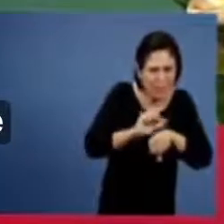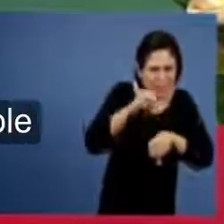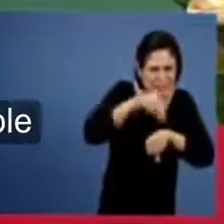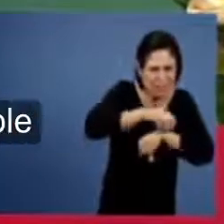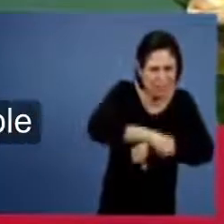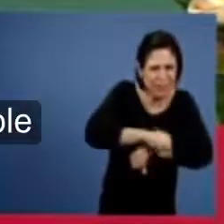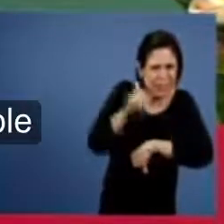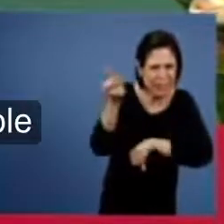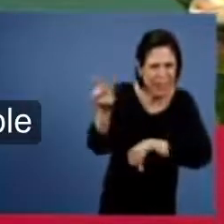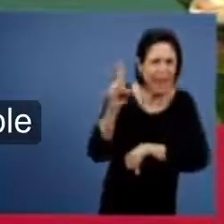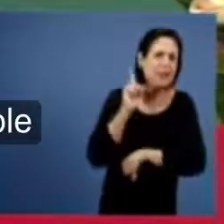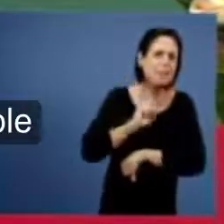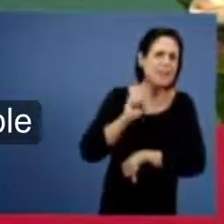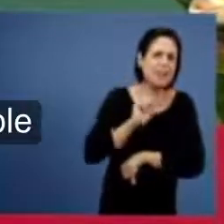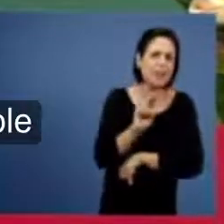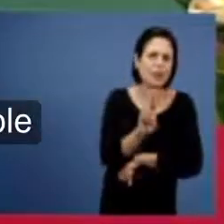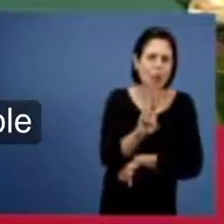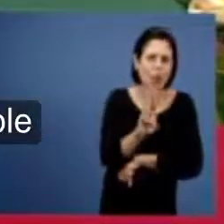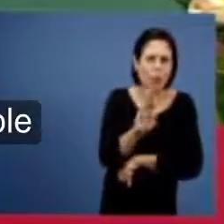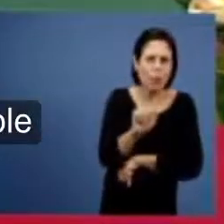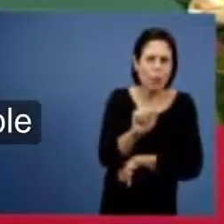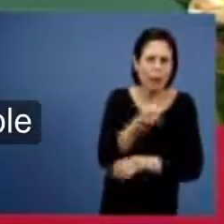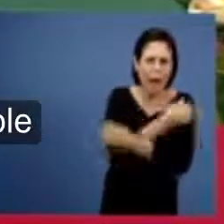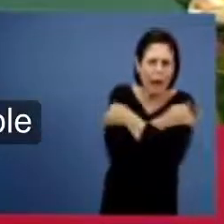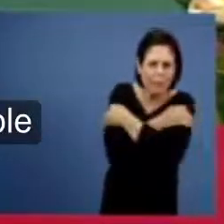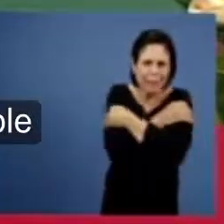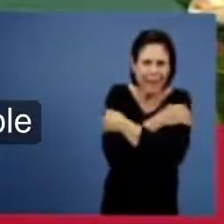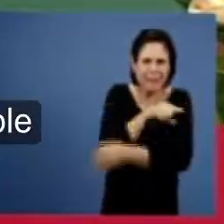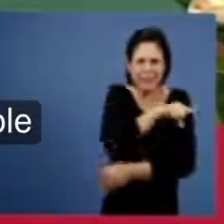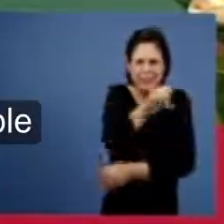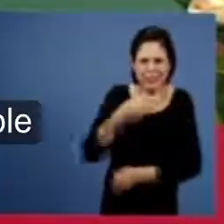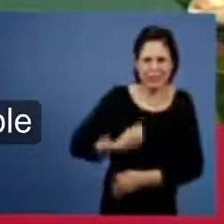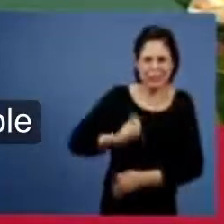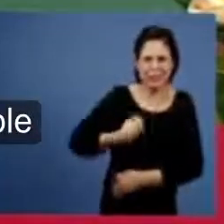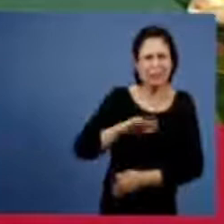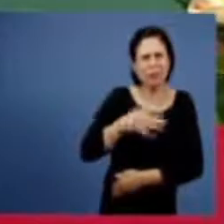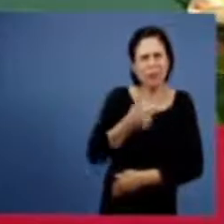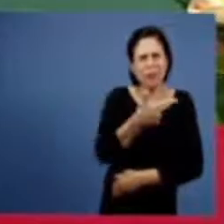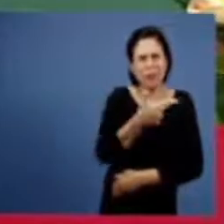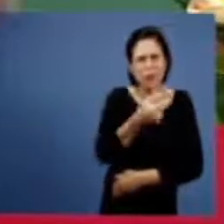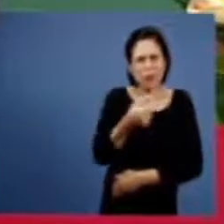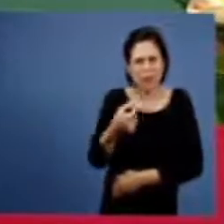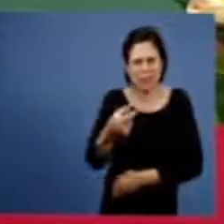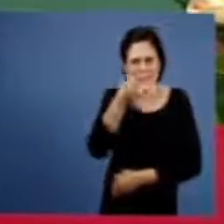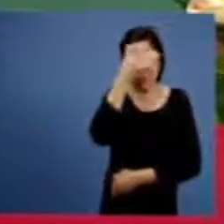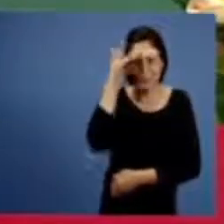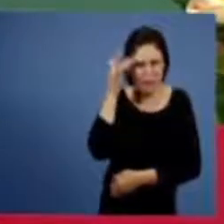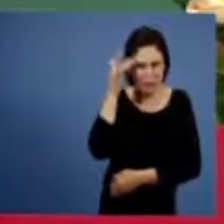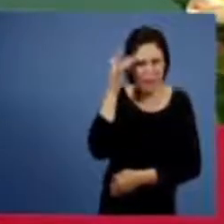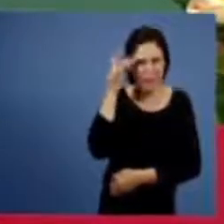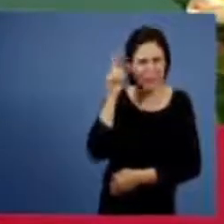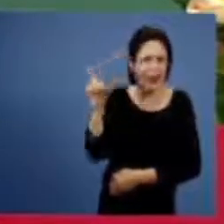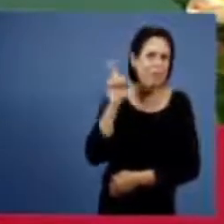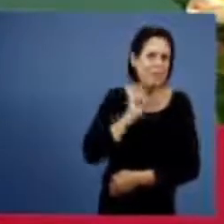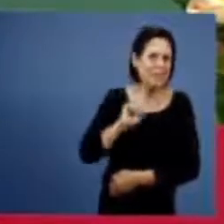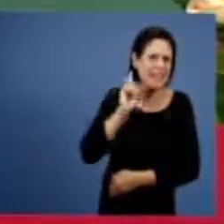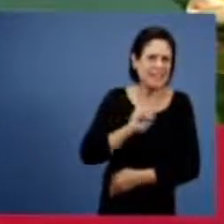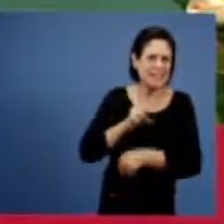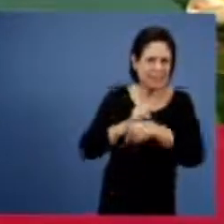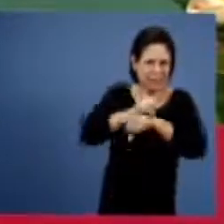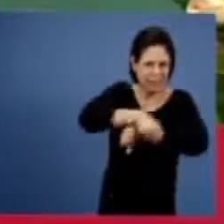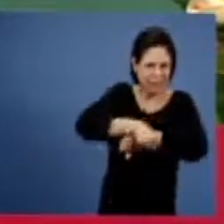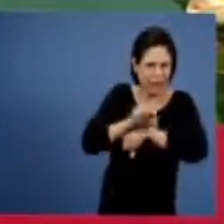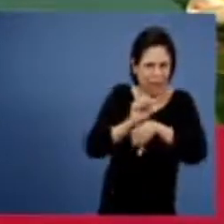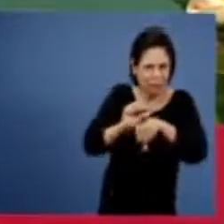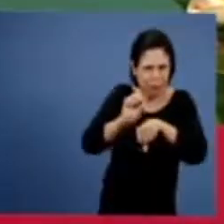aqueles irmãos estão participando agora um grupo de quase 200 pessoas nós temos também lá